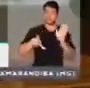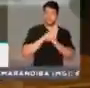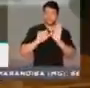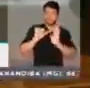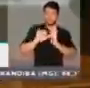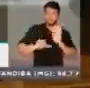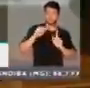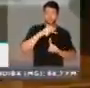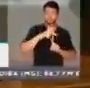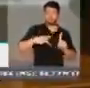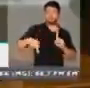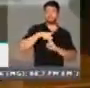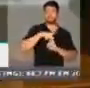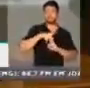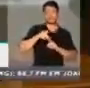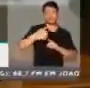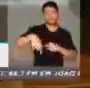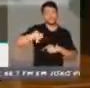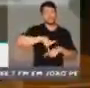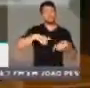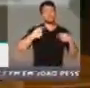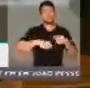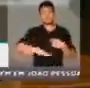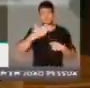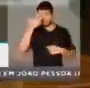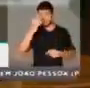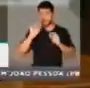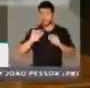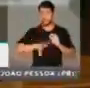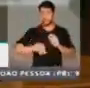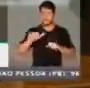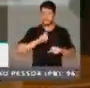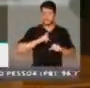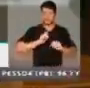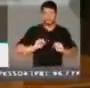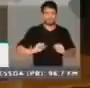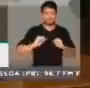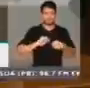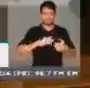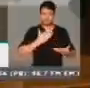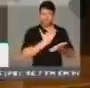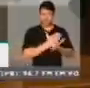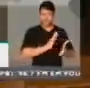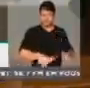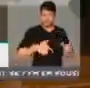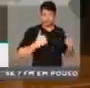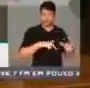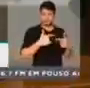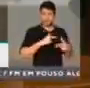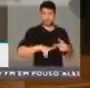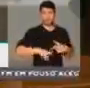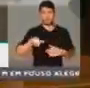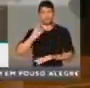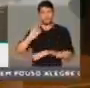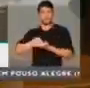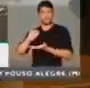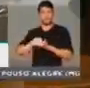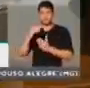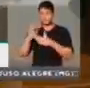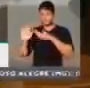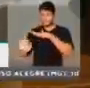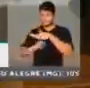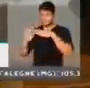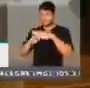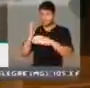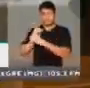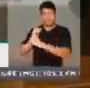eu digo para os senhores, vocês vão sacrificar os nossos trabalhadores e deixar sempre de lado os maiores devedores. E vocês sabem